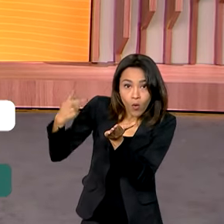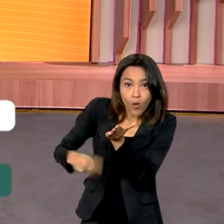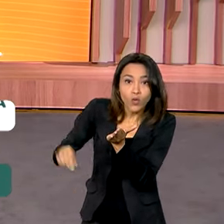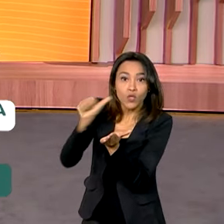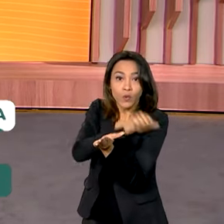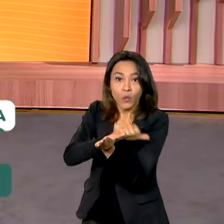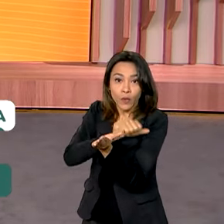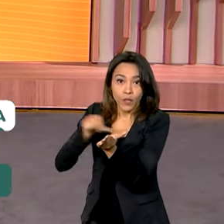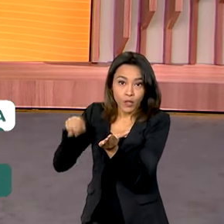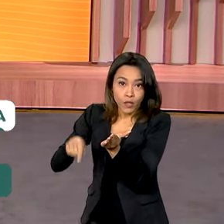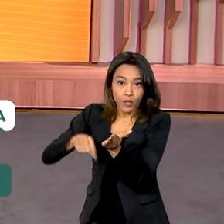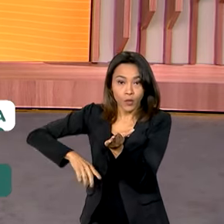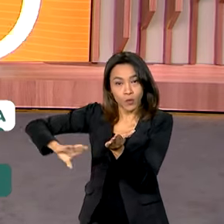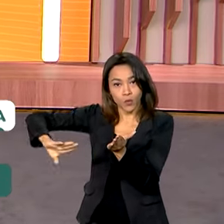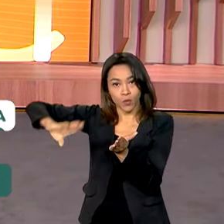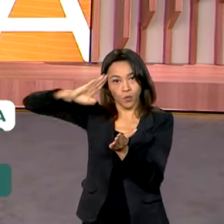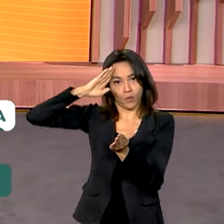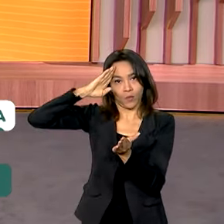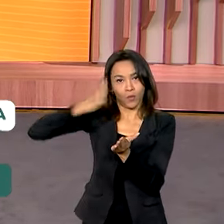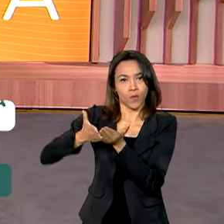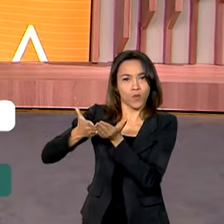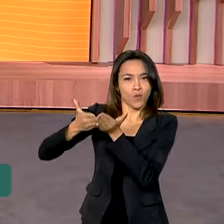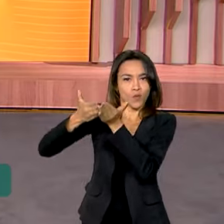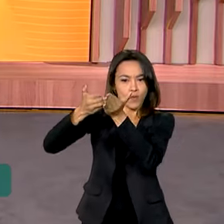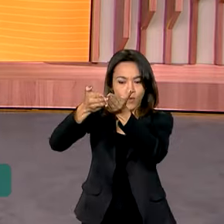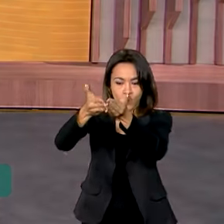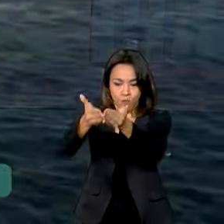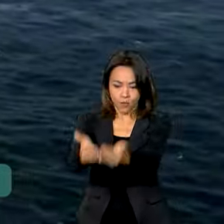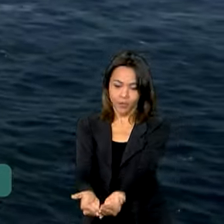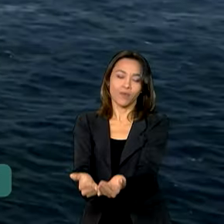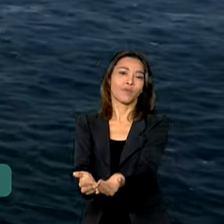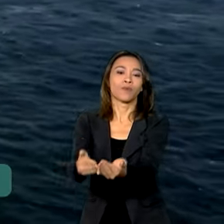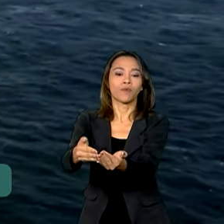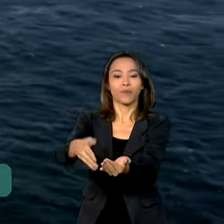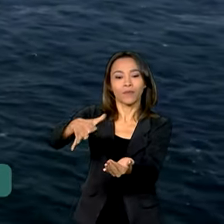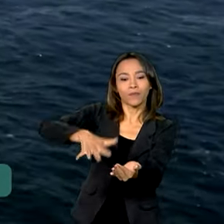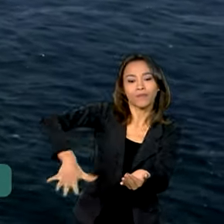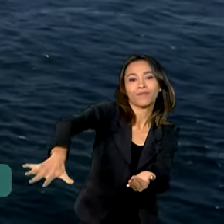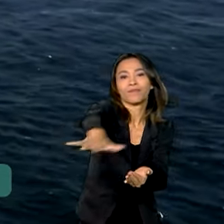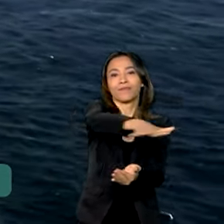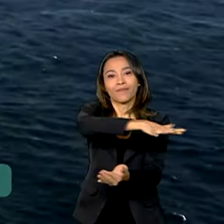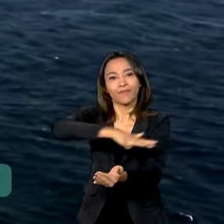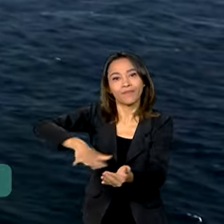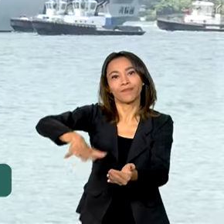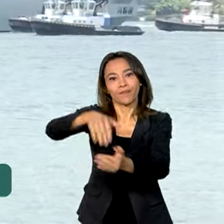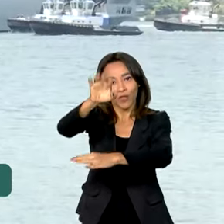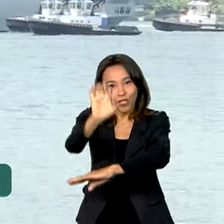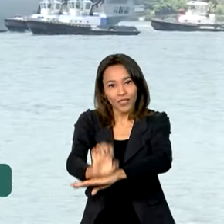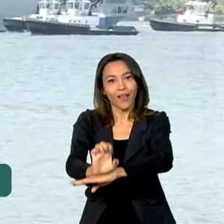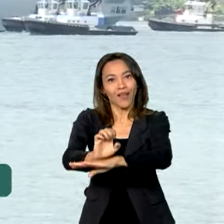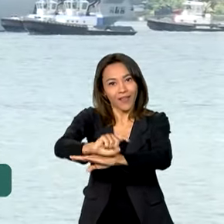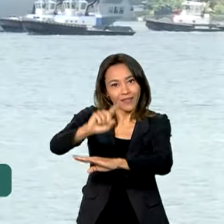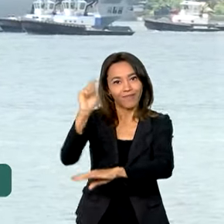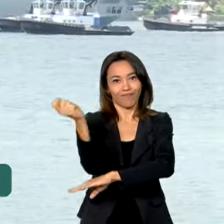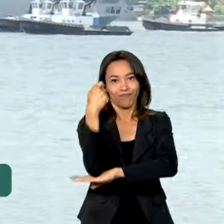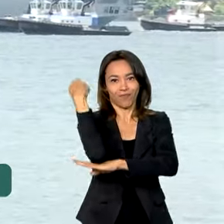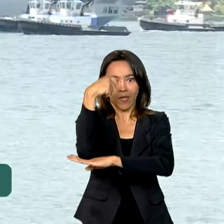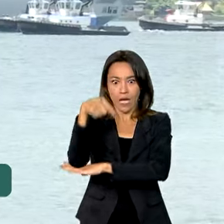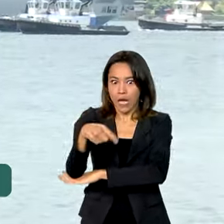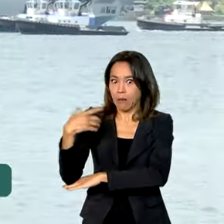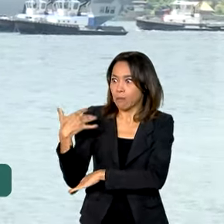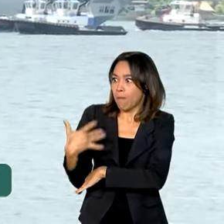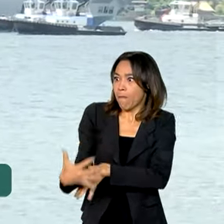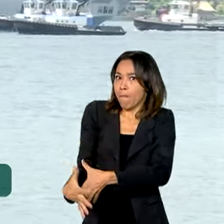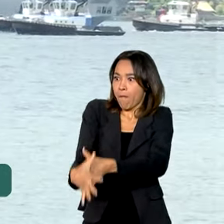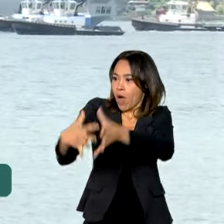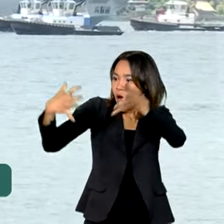de Janeiro, da base naval do Rio de Janeiro, rumo à cidade de Rio Grande, no litoral gaúcho. É a maior embarcação de guerra da